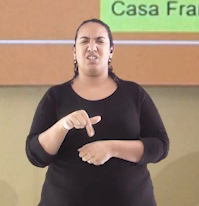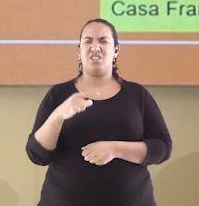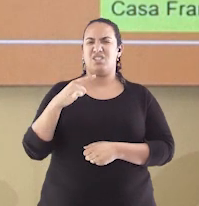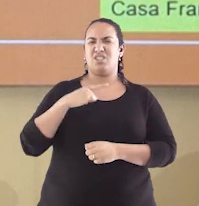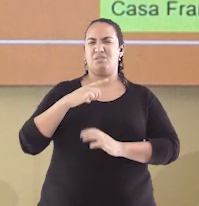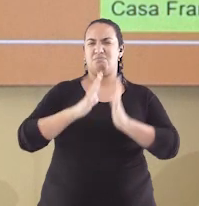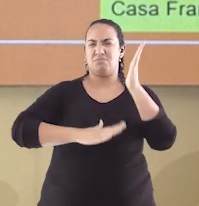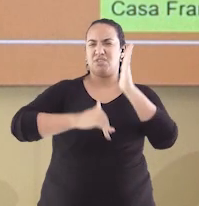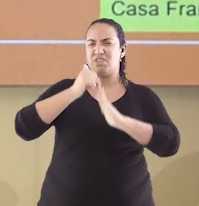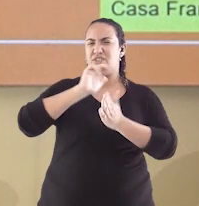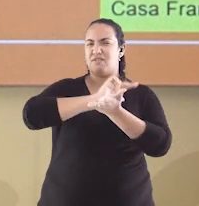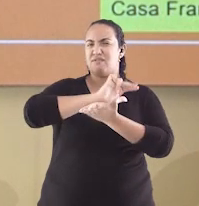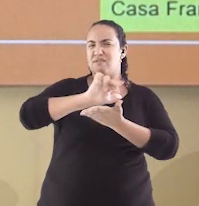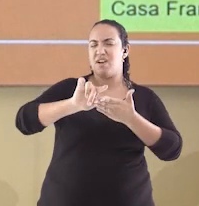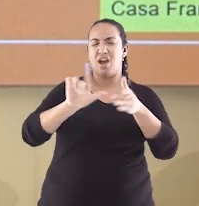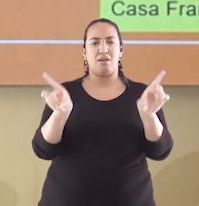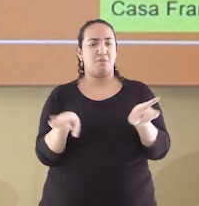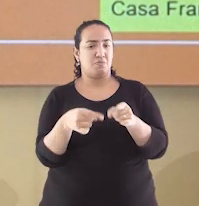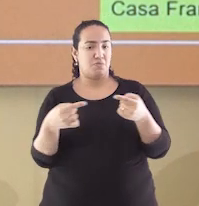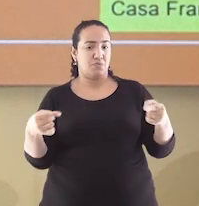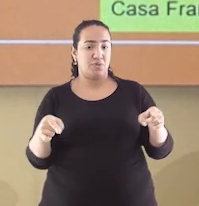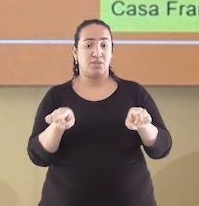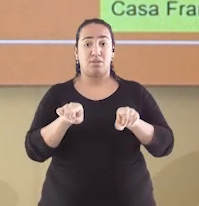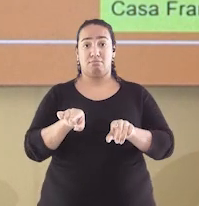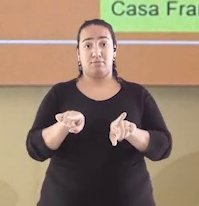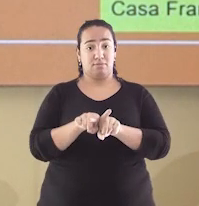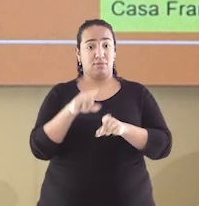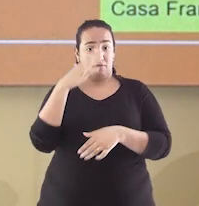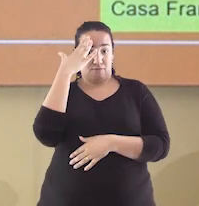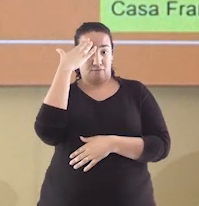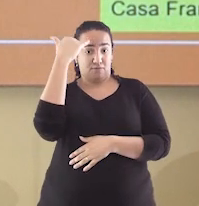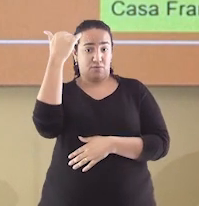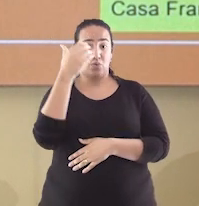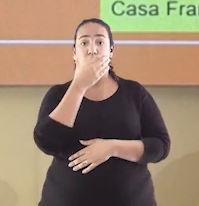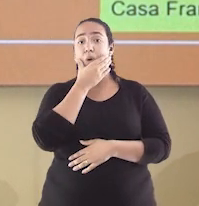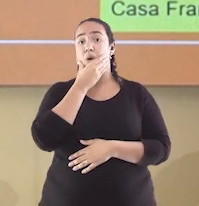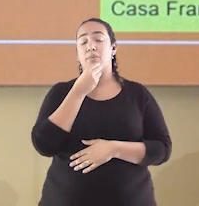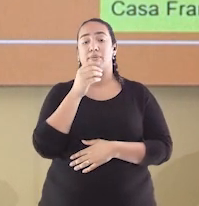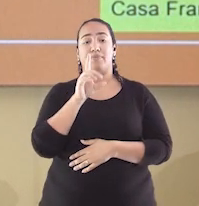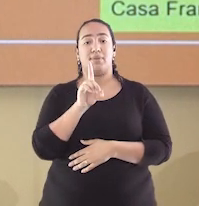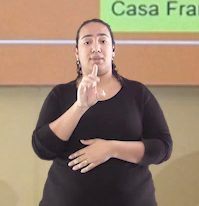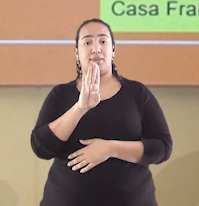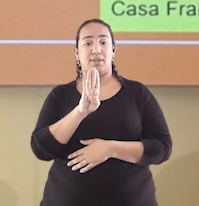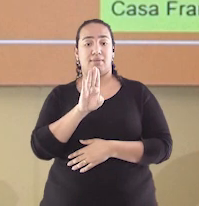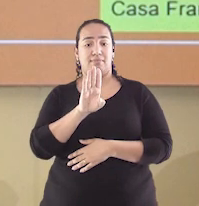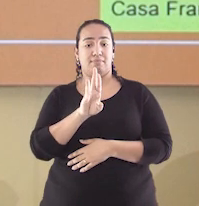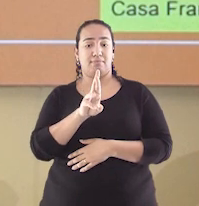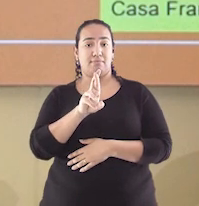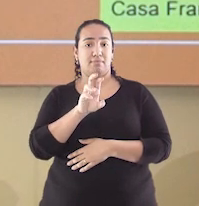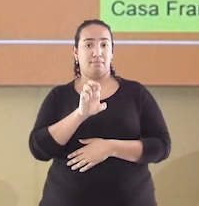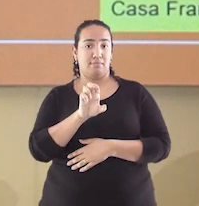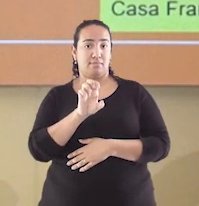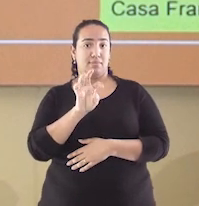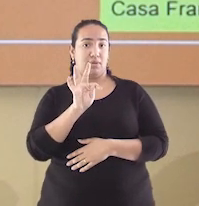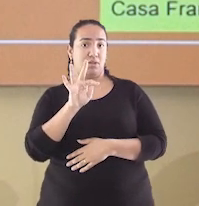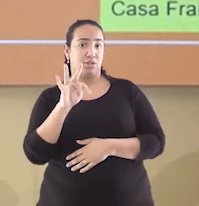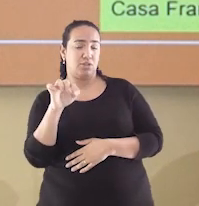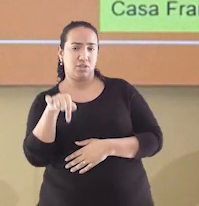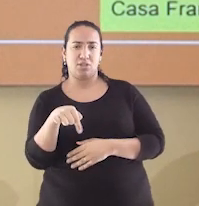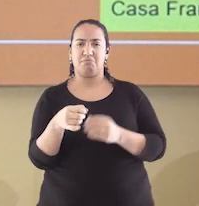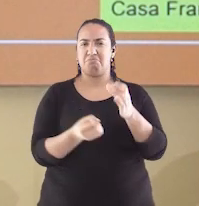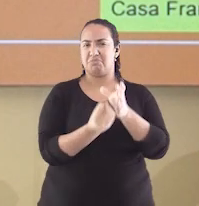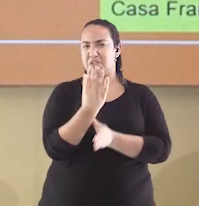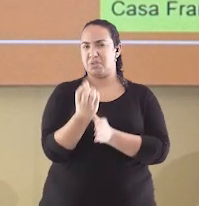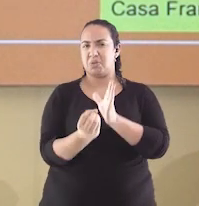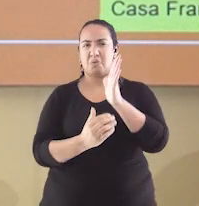artistas e músicos. Entre eles, destaca o seu pintor Jean Debré, que produziu diversas obras durante o período que